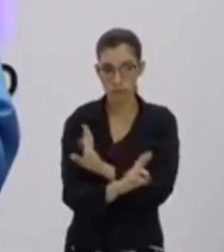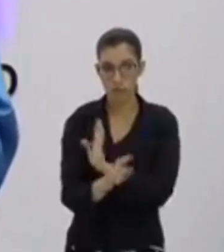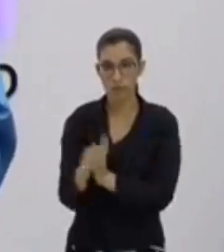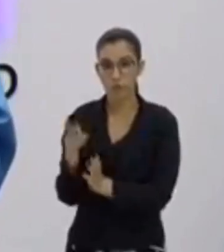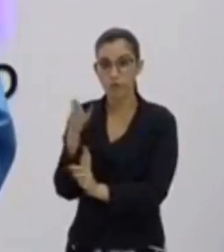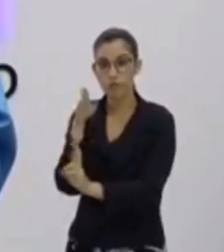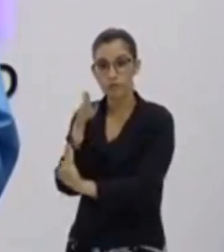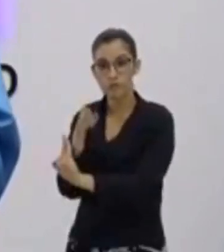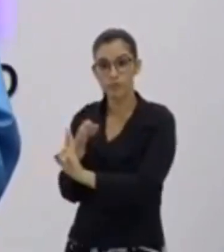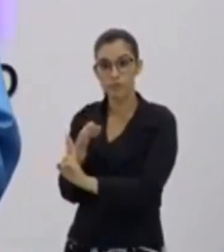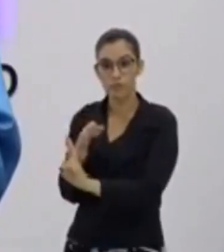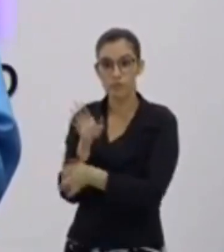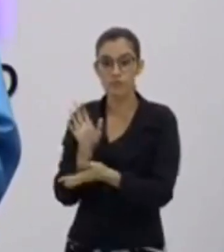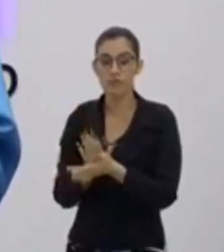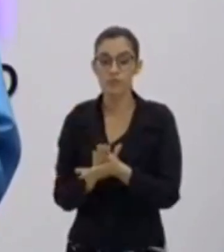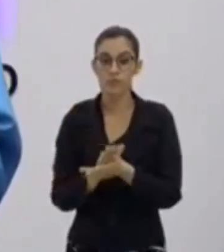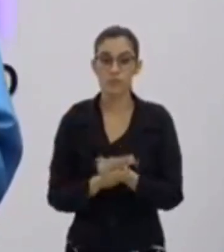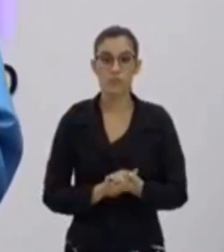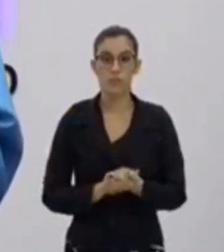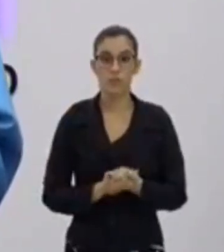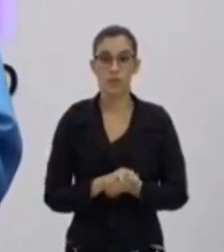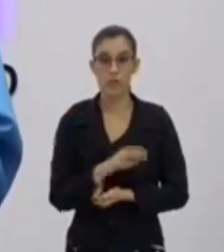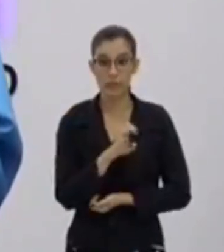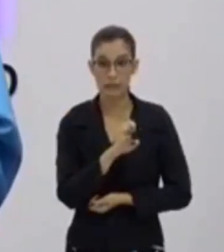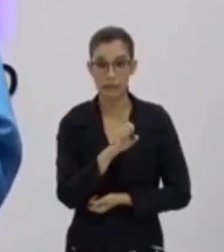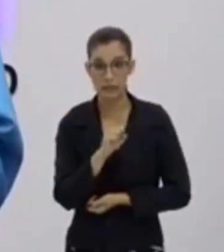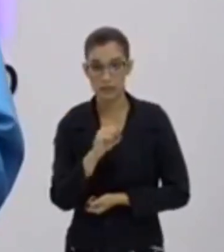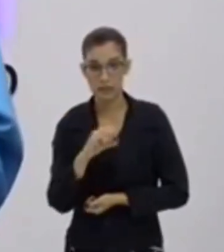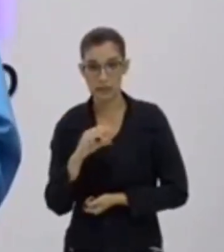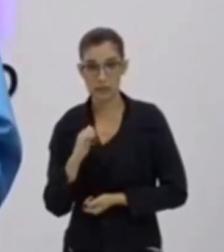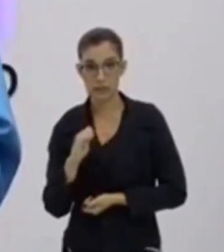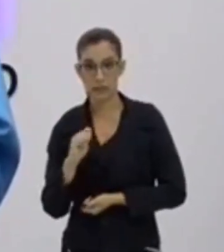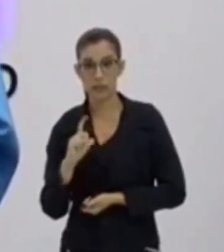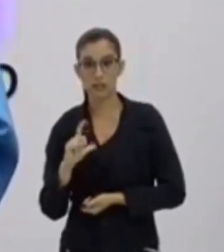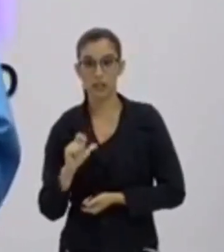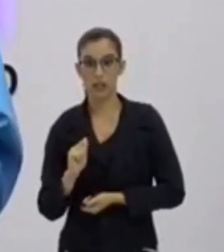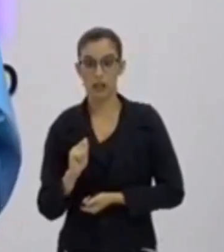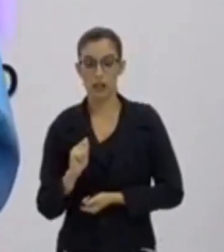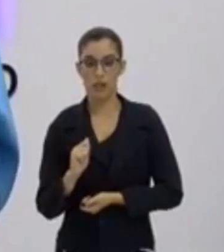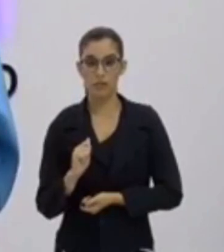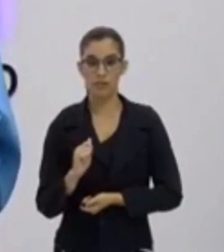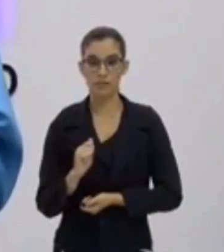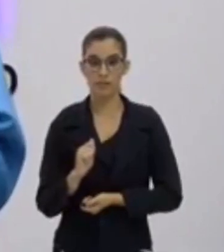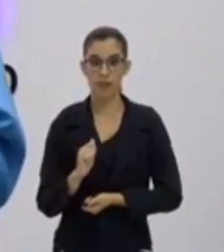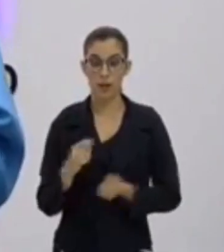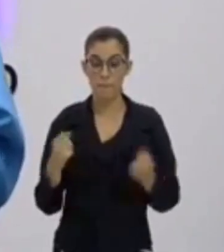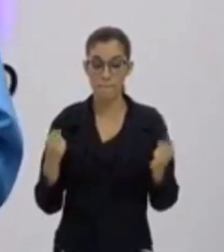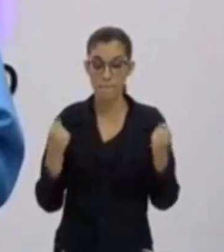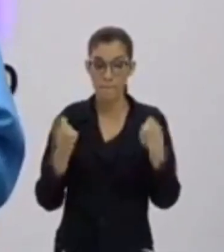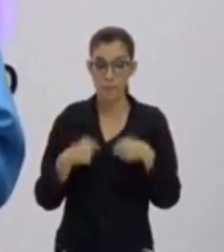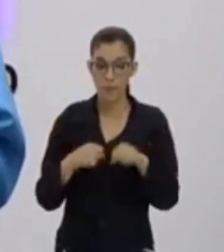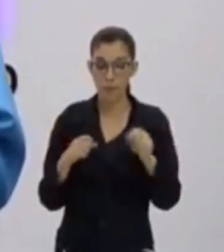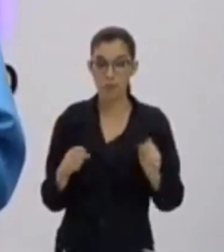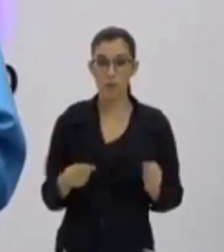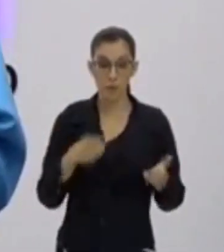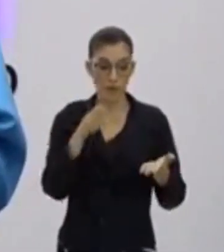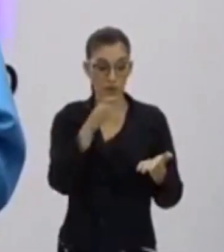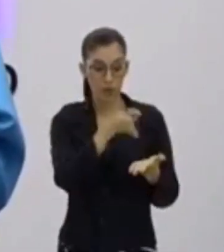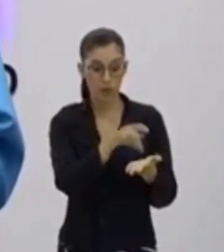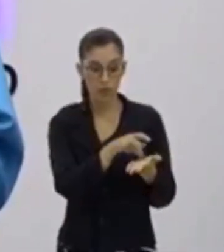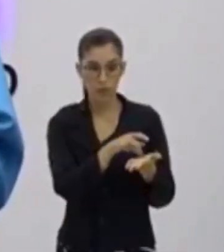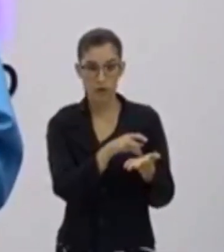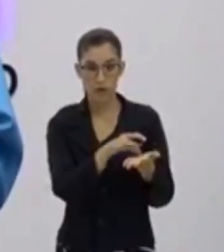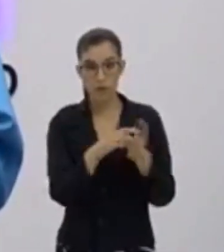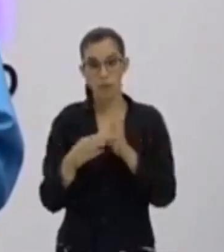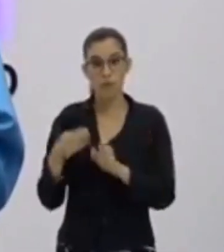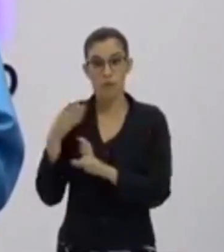claro, a escala é a proporção entre o real e o representado. Eu estou aqui com uma caneta.